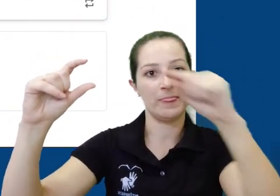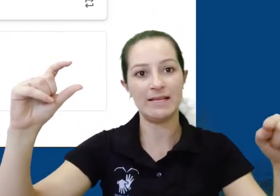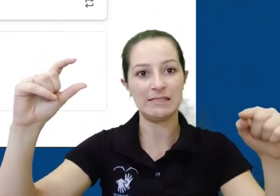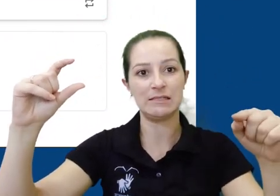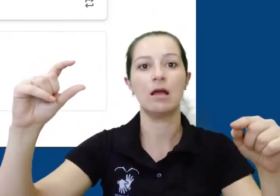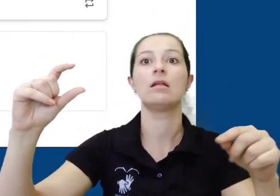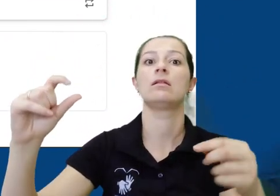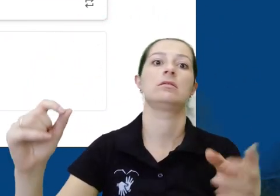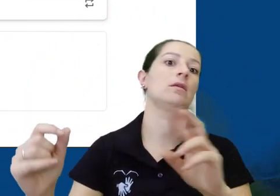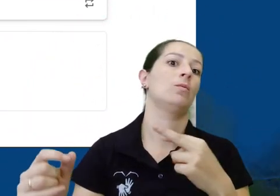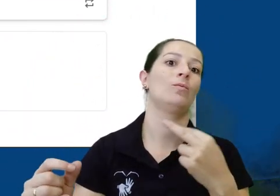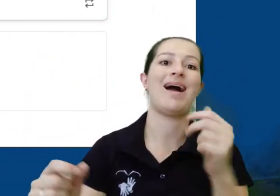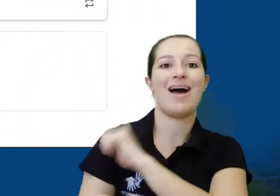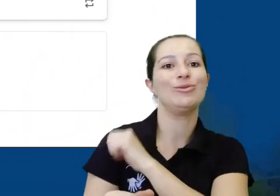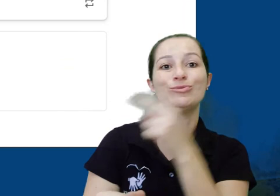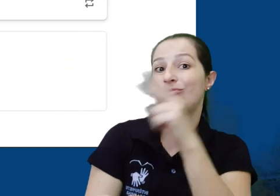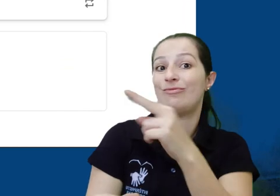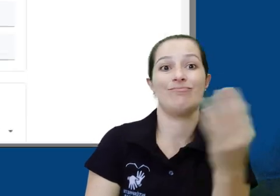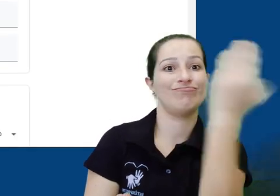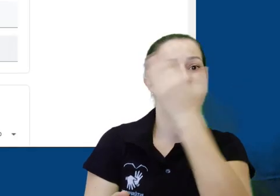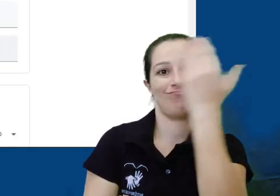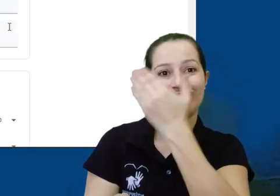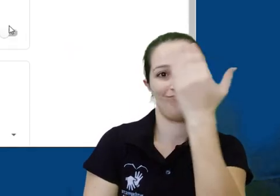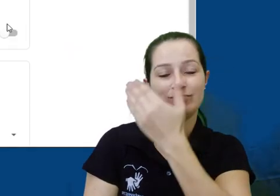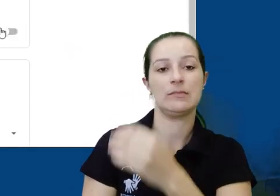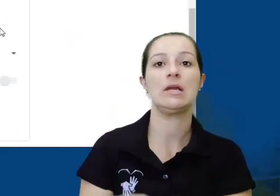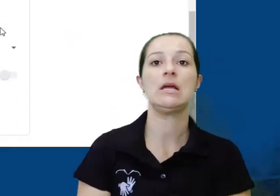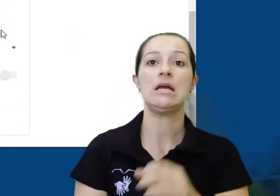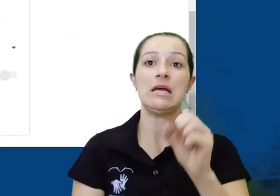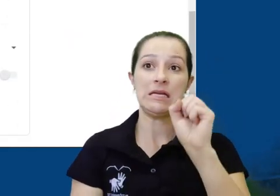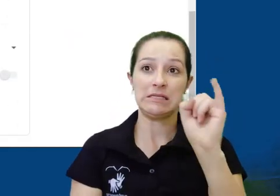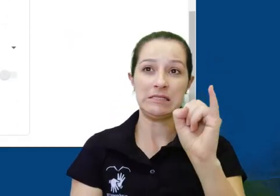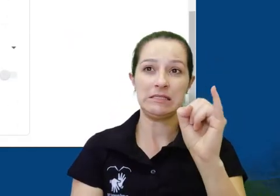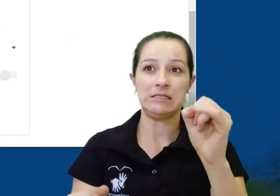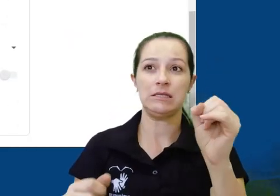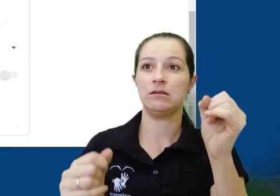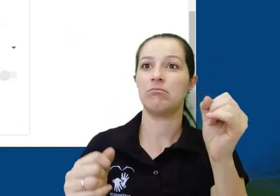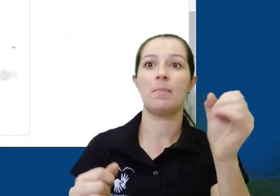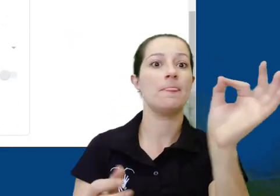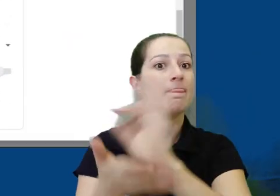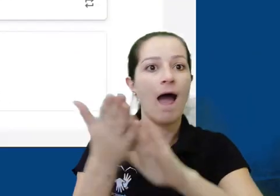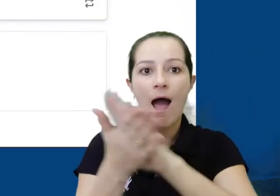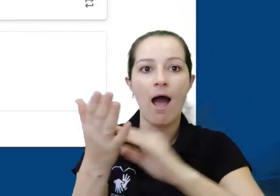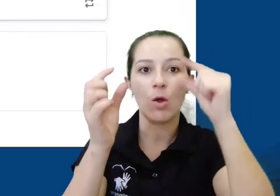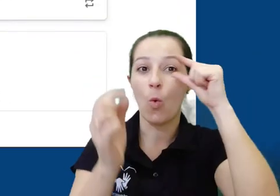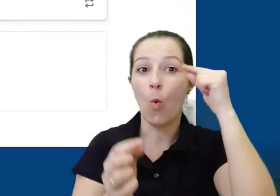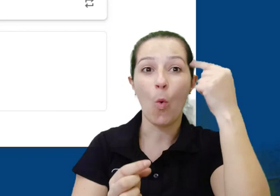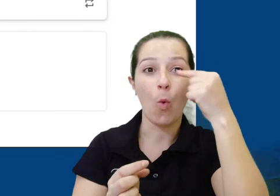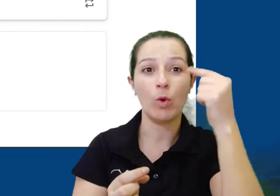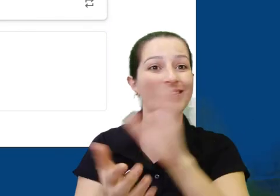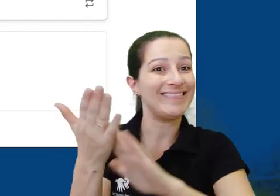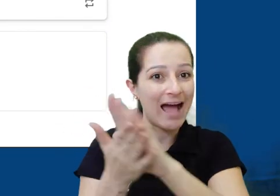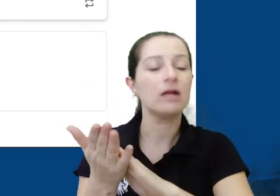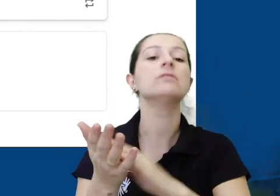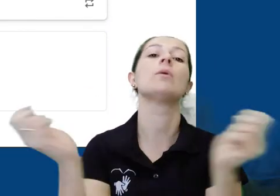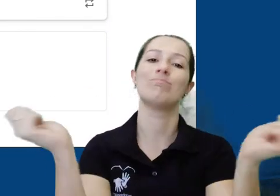riscado ao lado do link, ele só está visível para você e não para os alunos. Se este ícone não estiver aparente, o link está